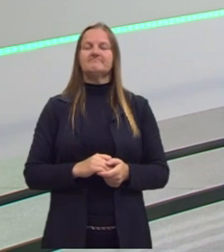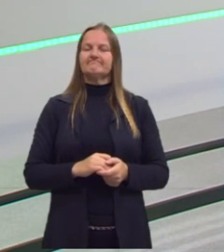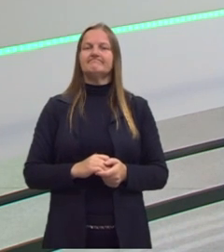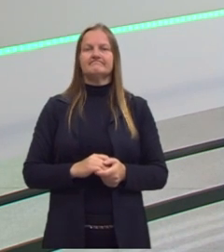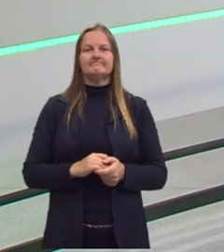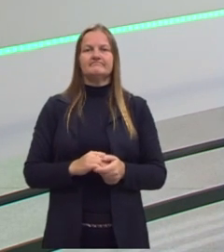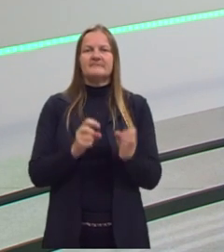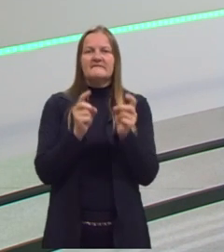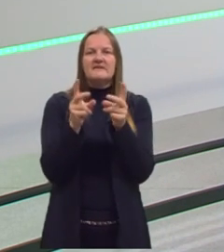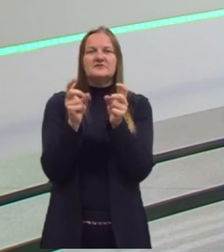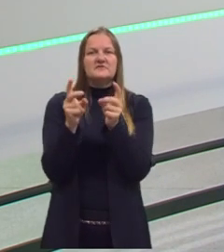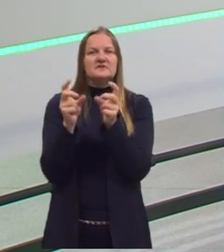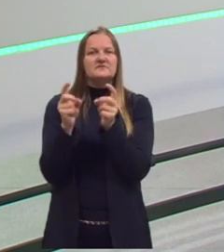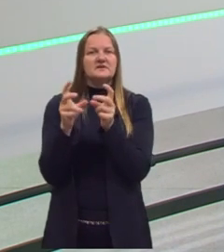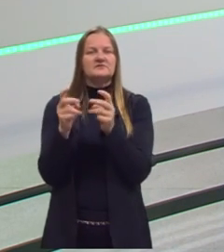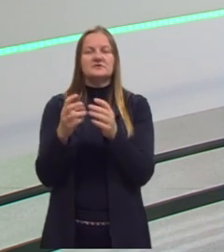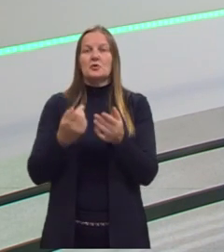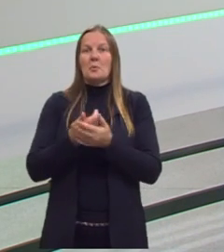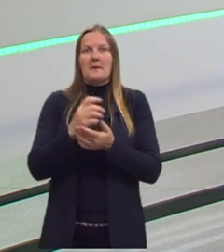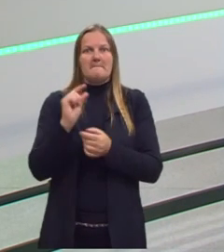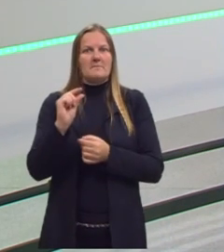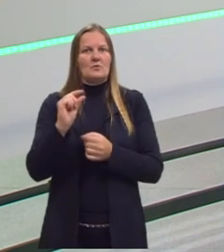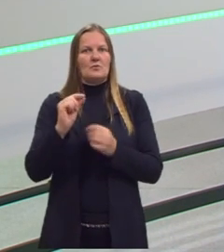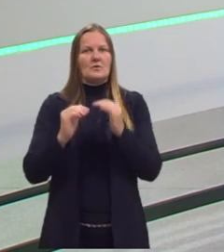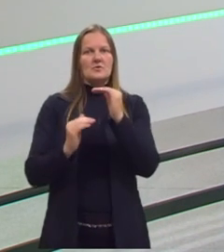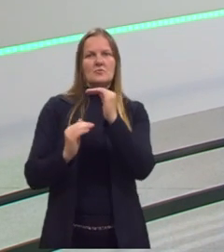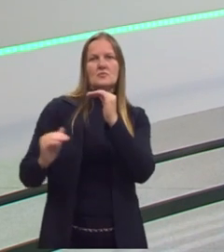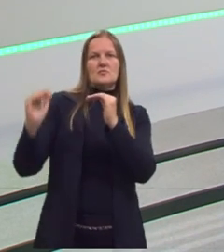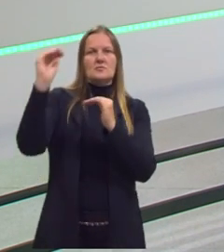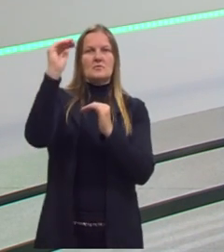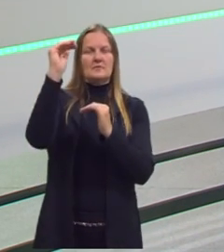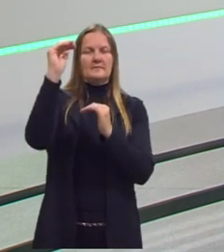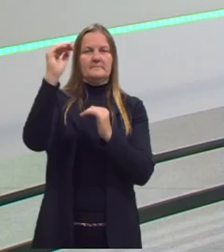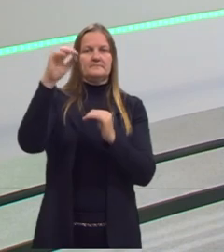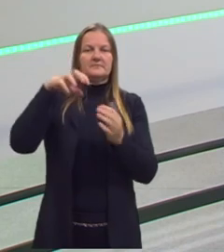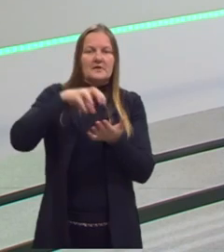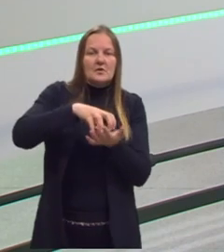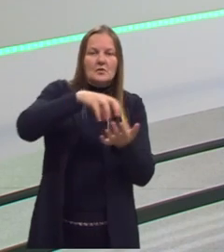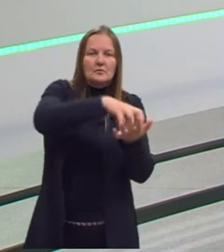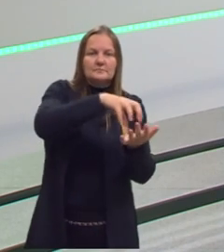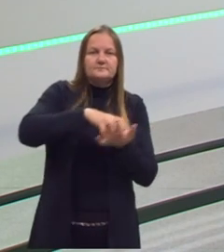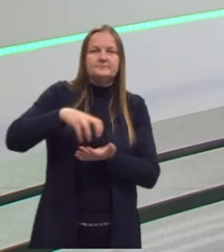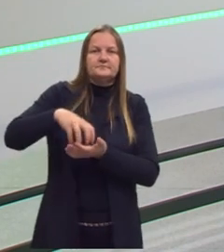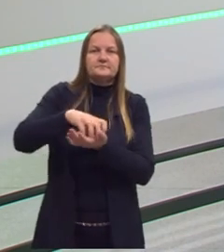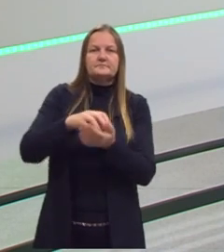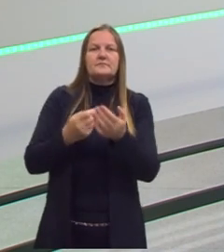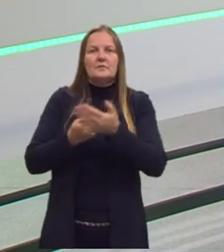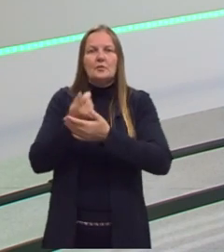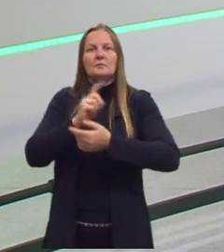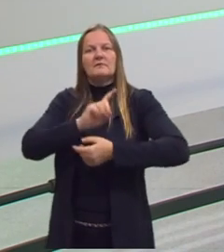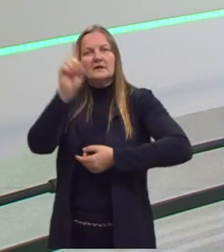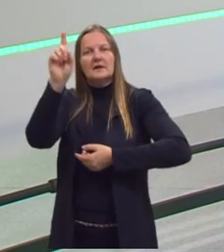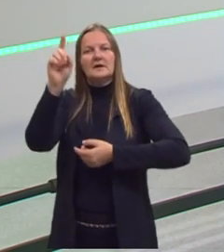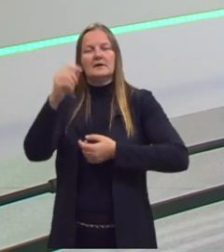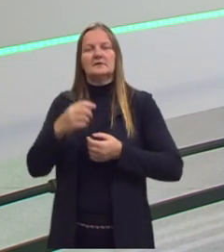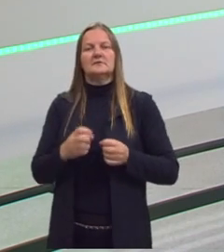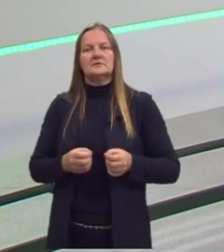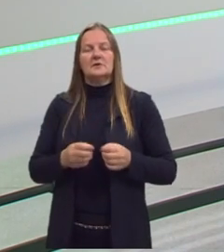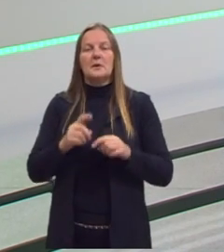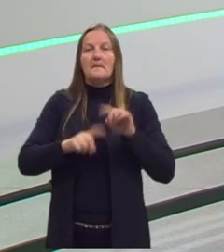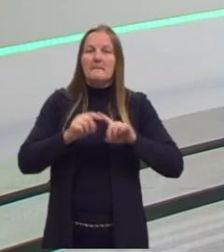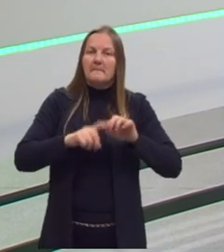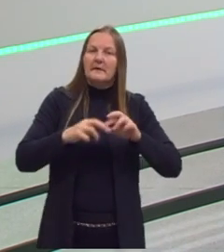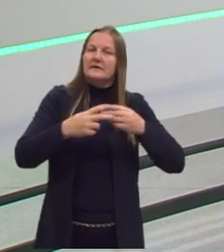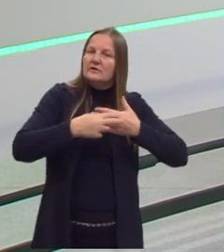Vender mais do que comprar. Para eles manterem isso, eles precisavam ter colônias que comprassem os seus produtos e mandassem esses